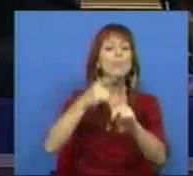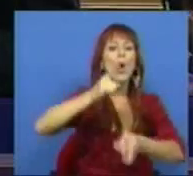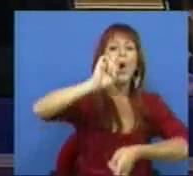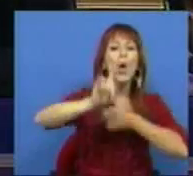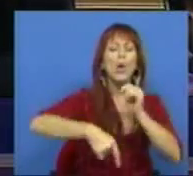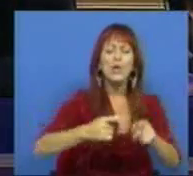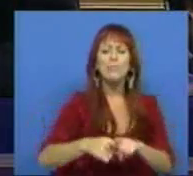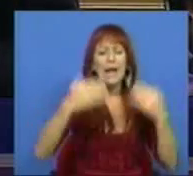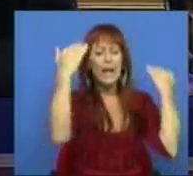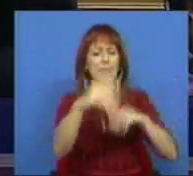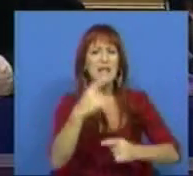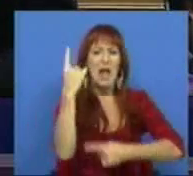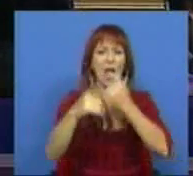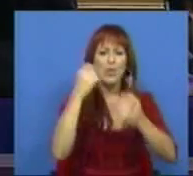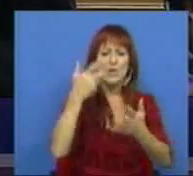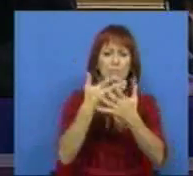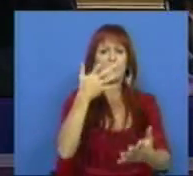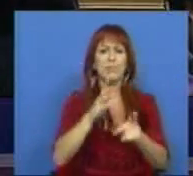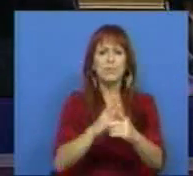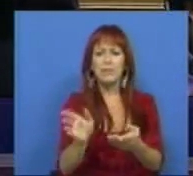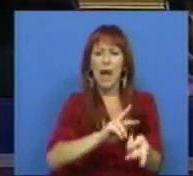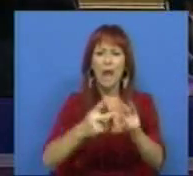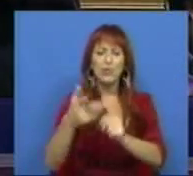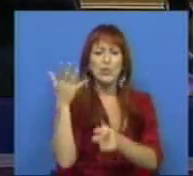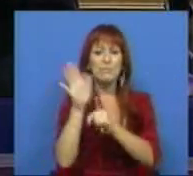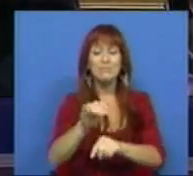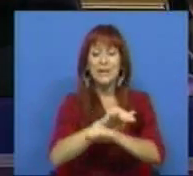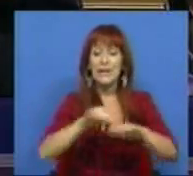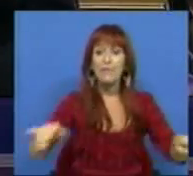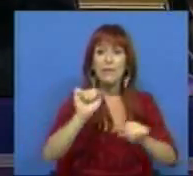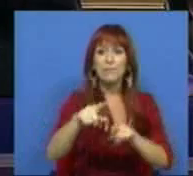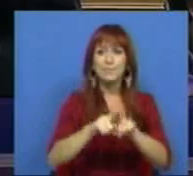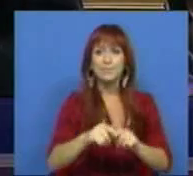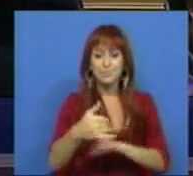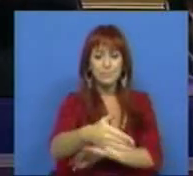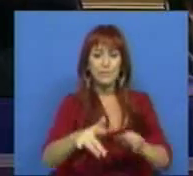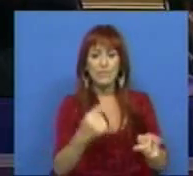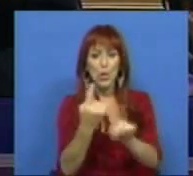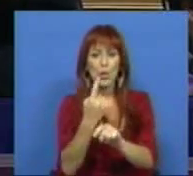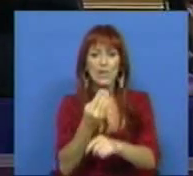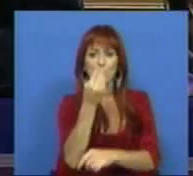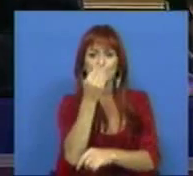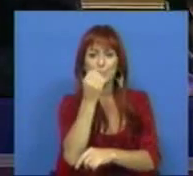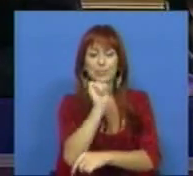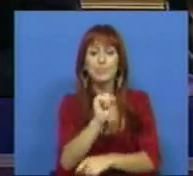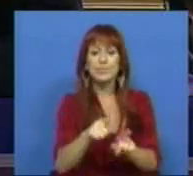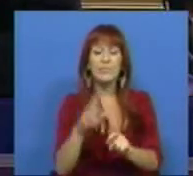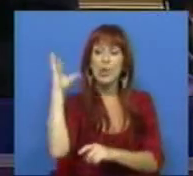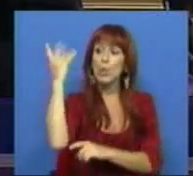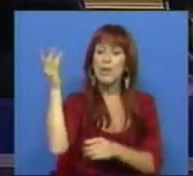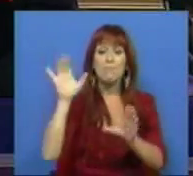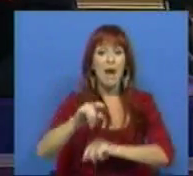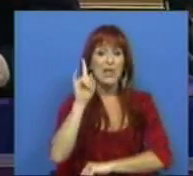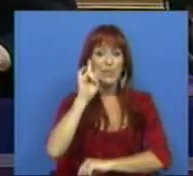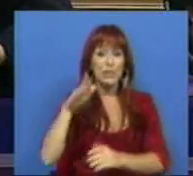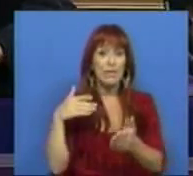limitar alguns dos impactos das alterações, nomeadamente ao nível do cabaz de produtos alimentares e culturais